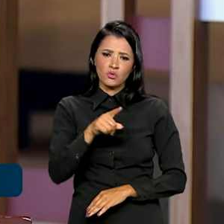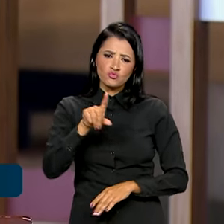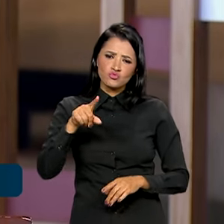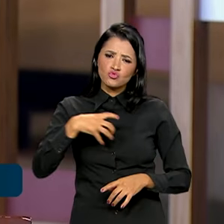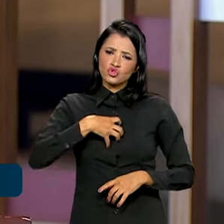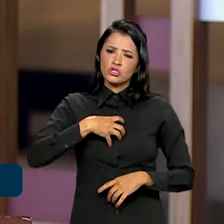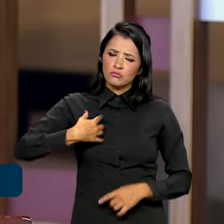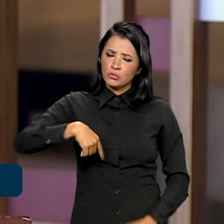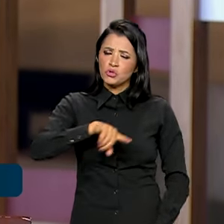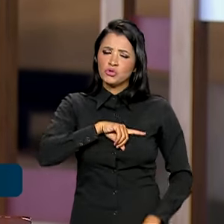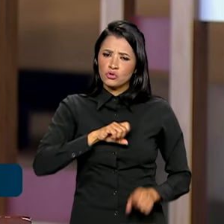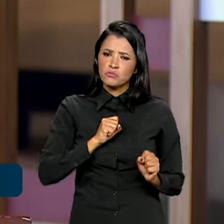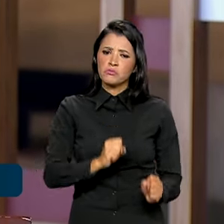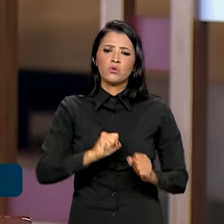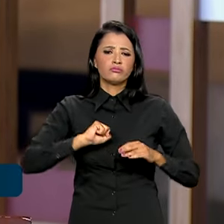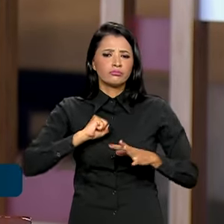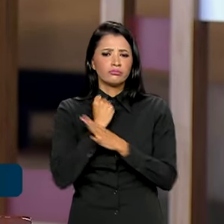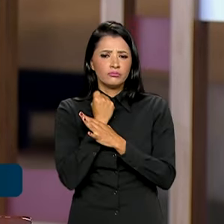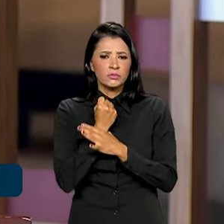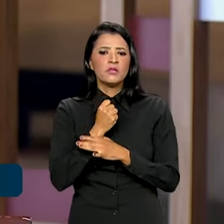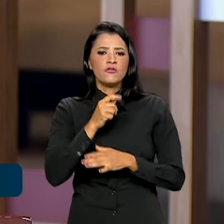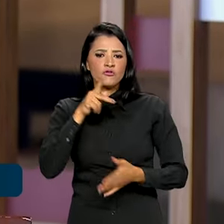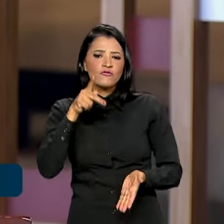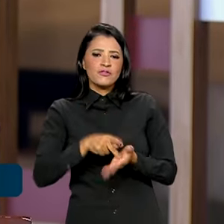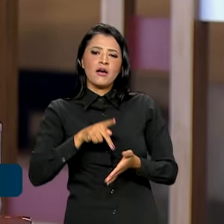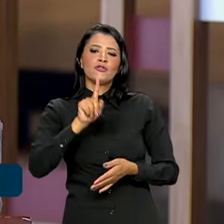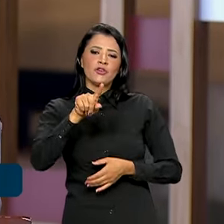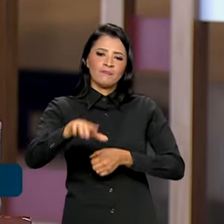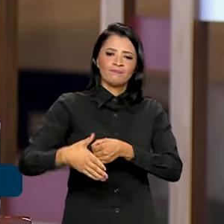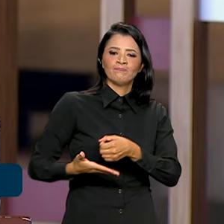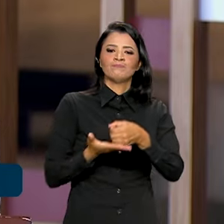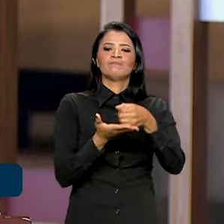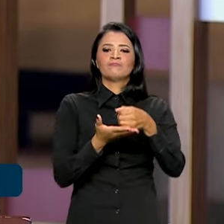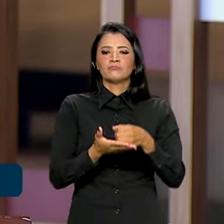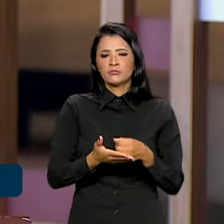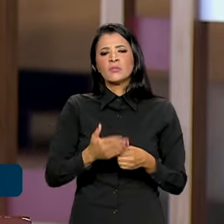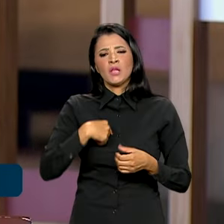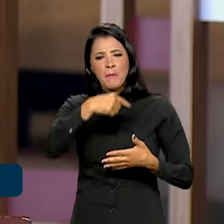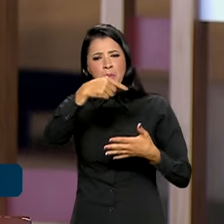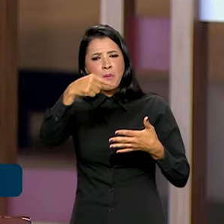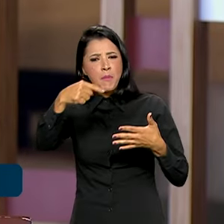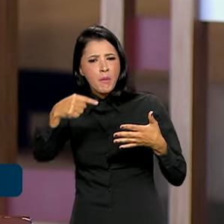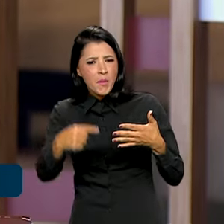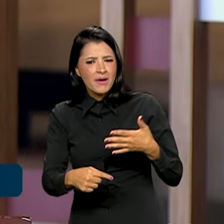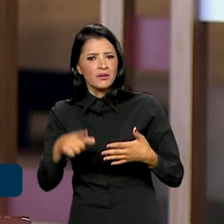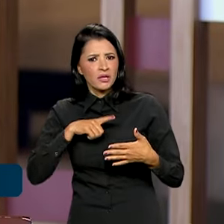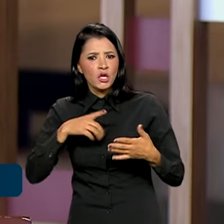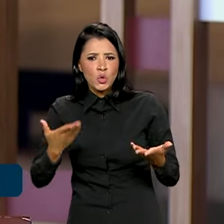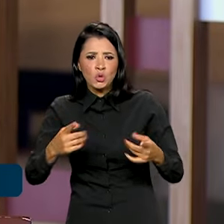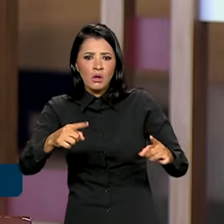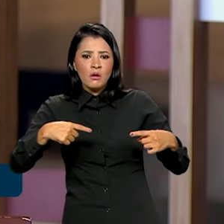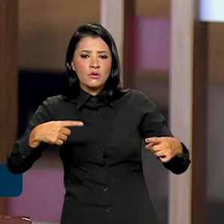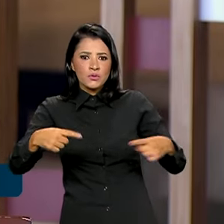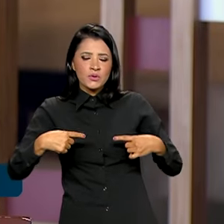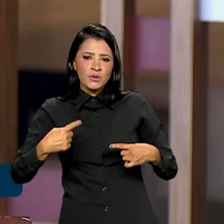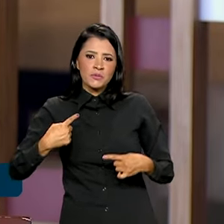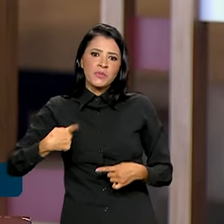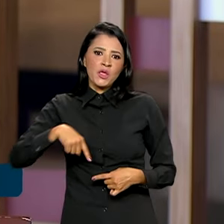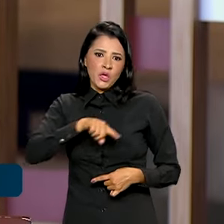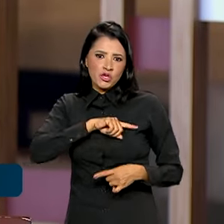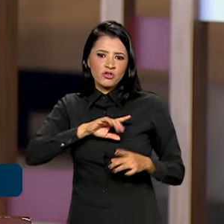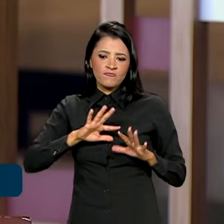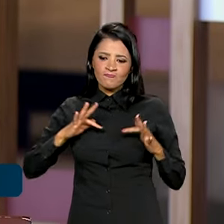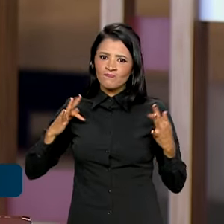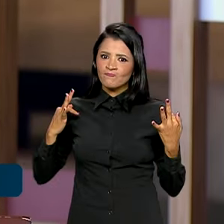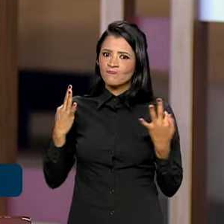possamos garantir de que é sustentável. Há muitas questões que nos desafiam hoje como uma família global,